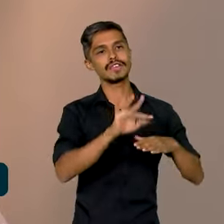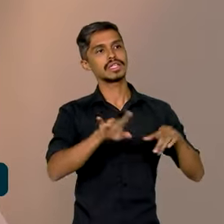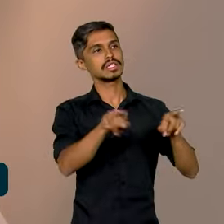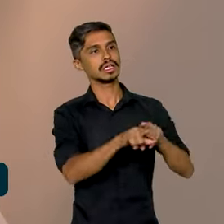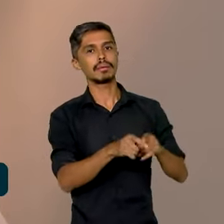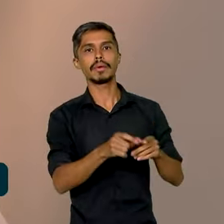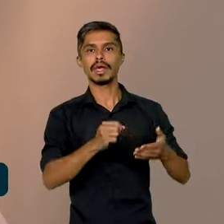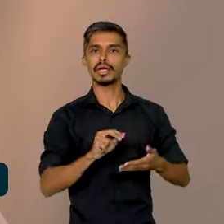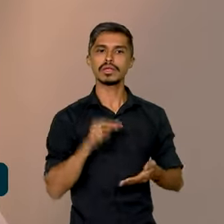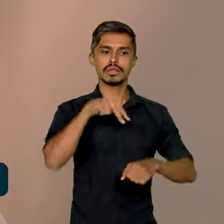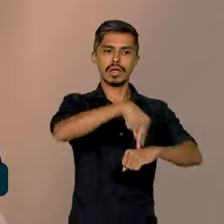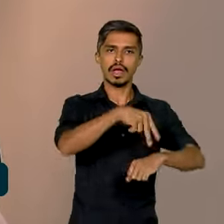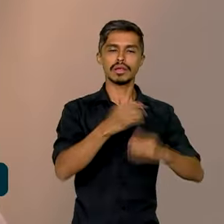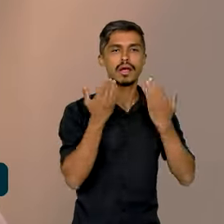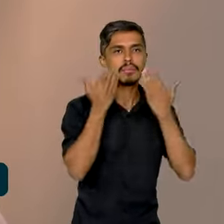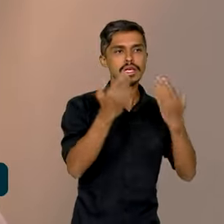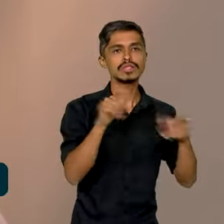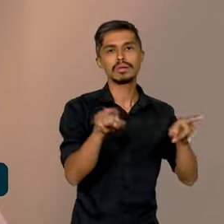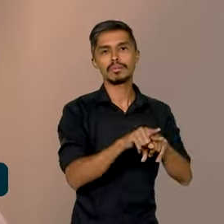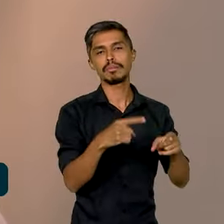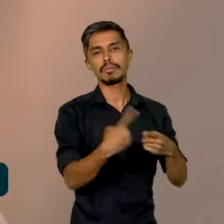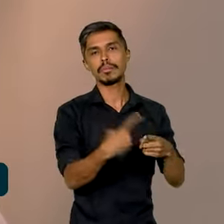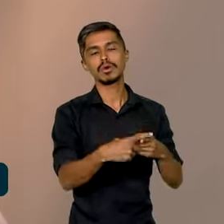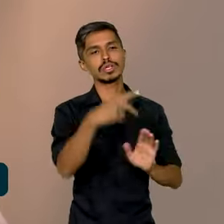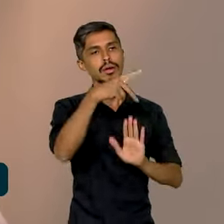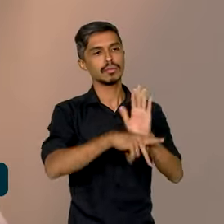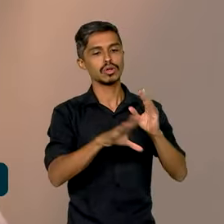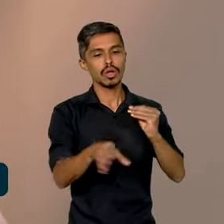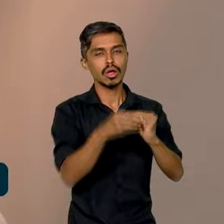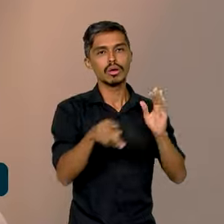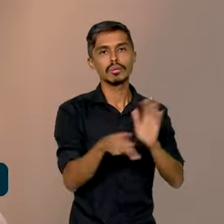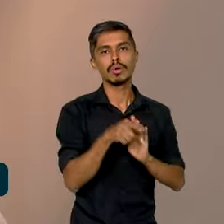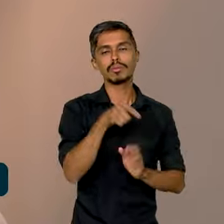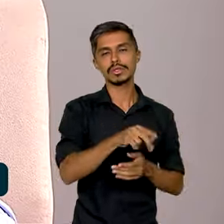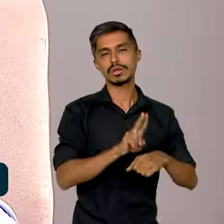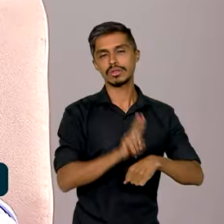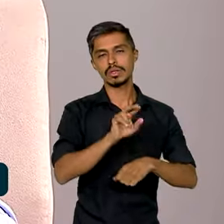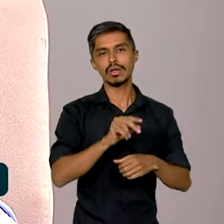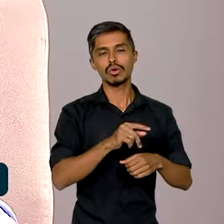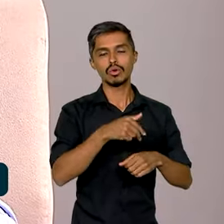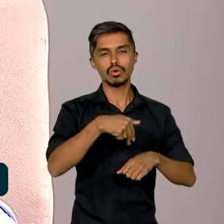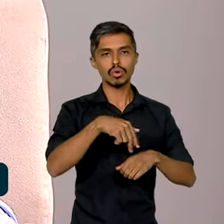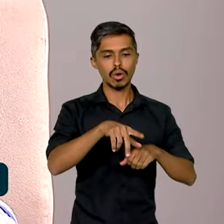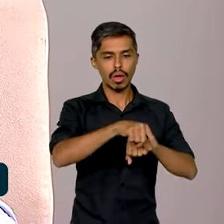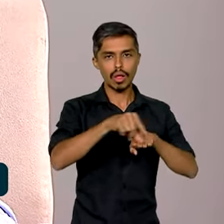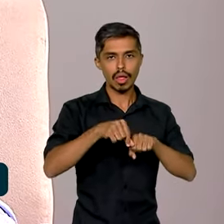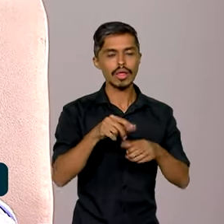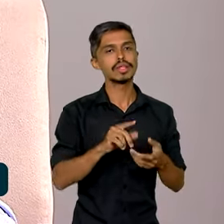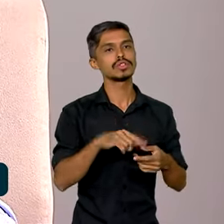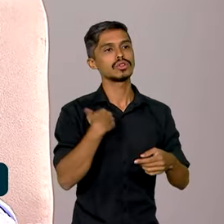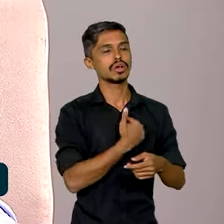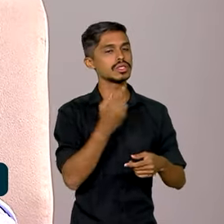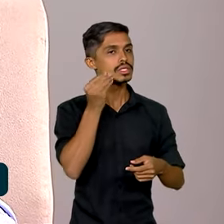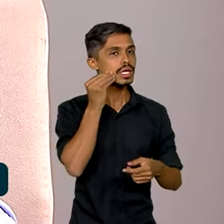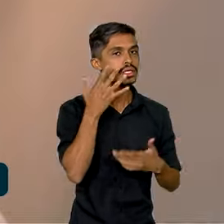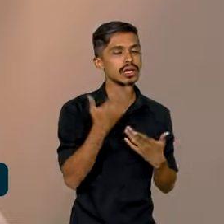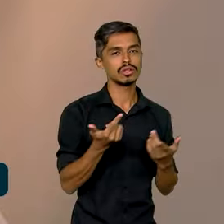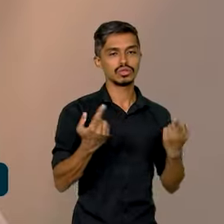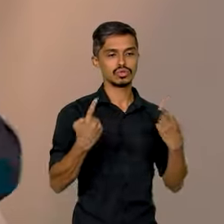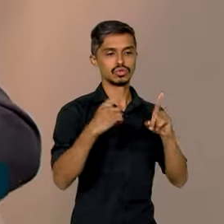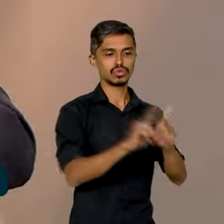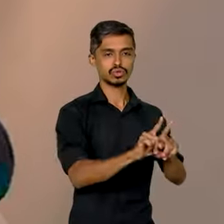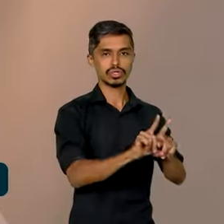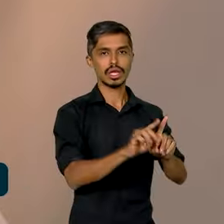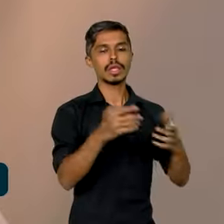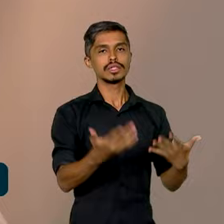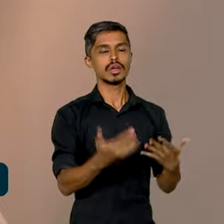destacado nessa atuação por meio dos programas de extensão universitária. Então, nós estamos buscando juntar esses dois atores